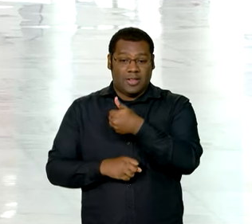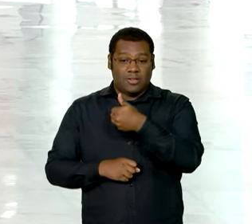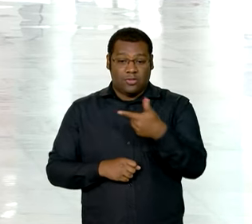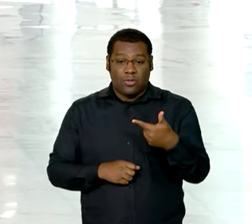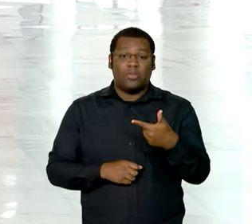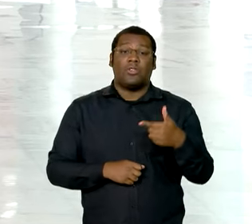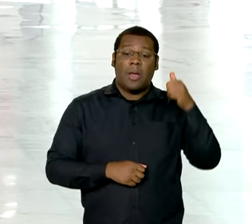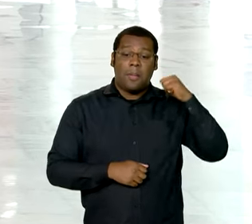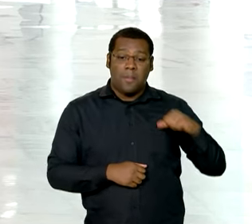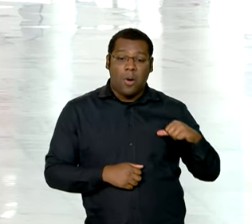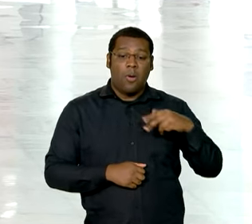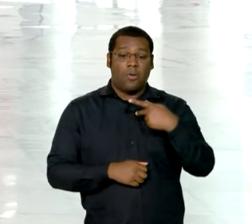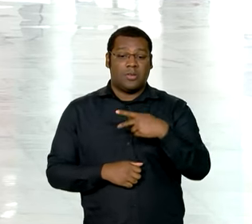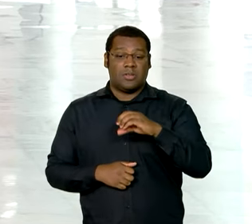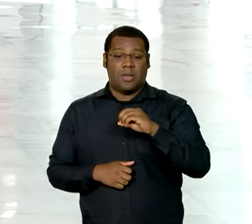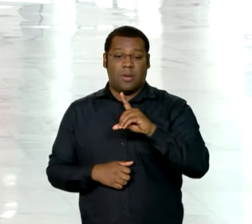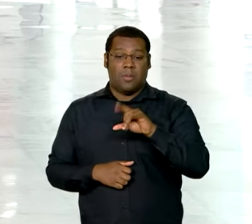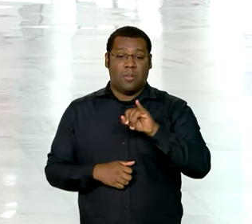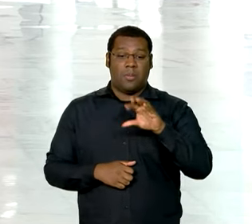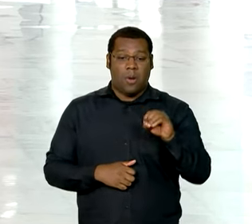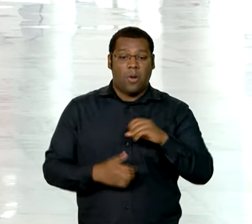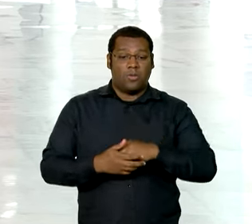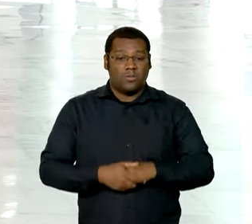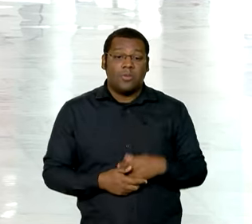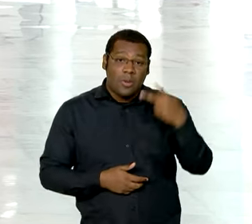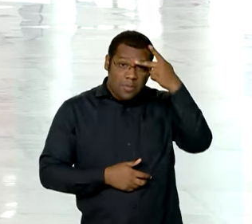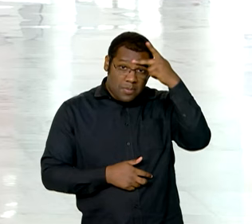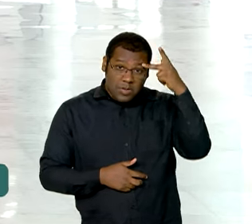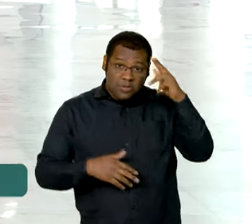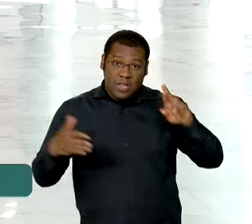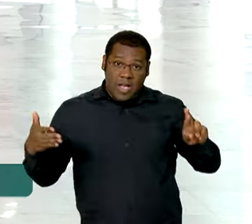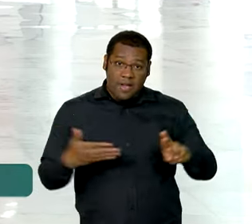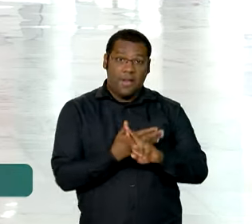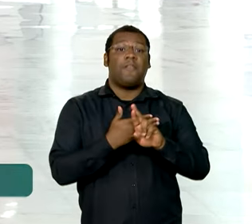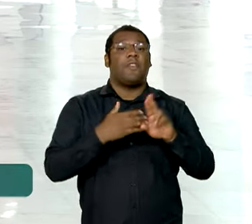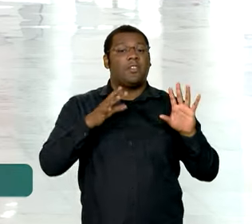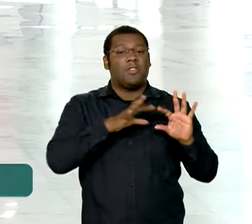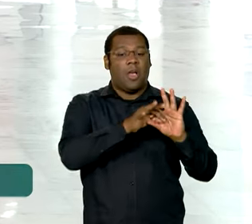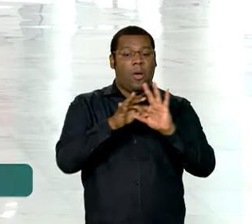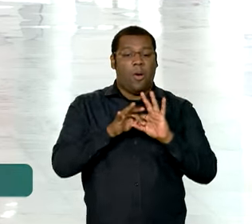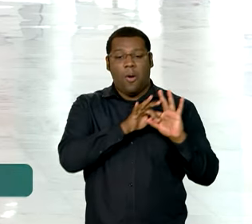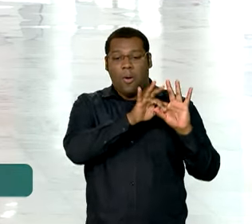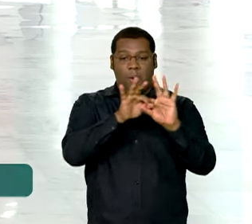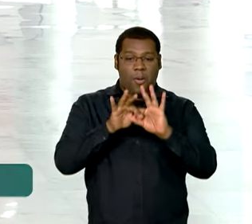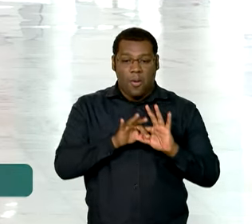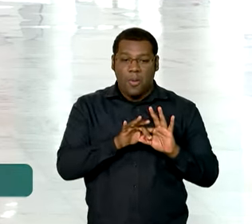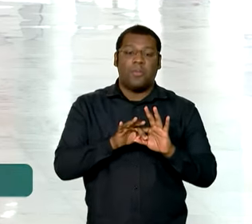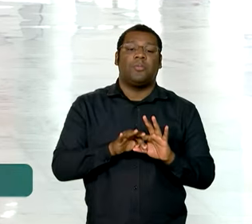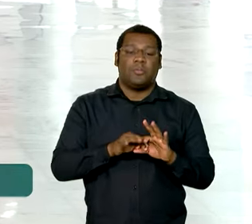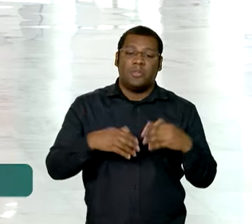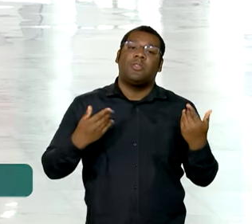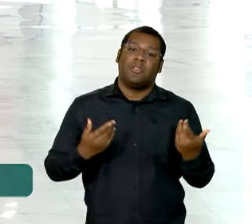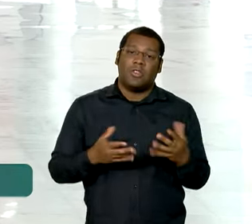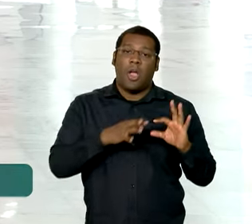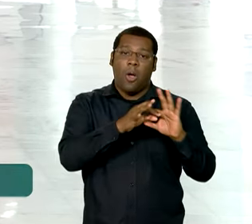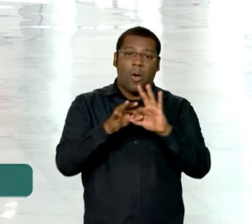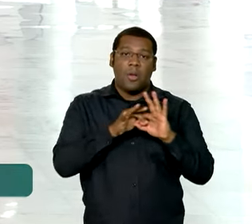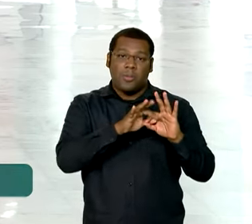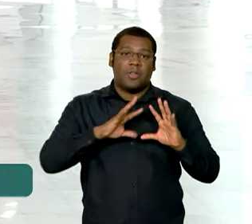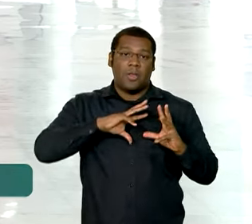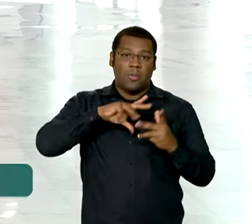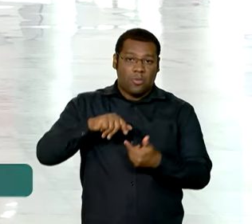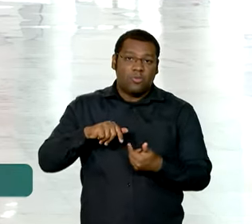é destinada aos melhores colocados no ranking mundial dos Jogos Olímpicos, Paralímpicos e Surdo Olímpicos. Com um